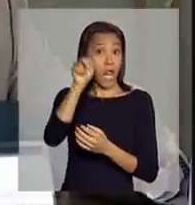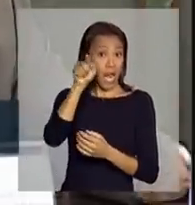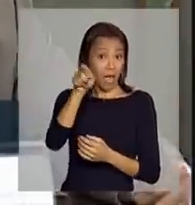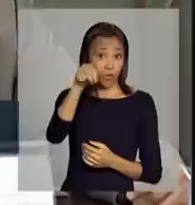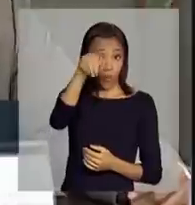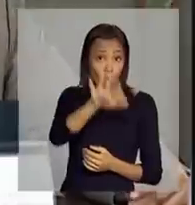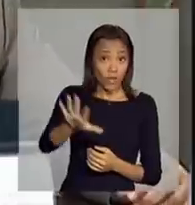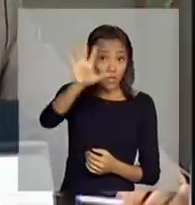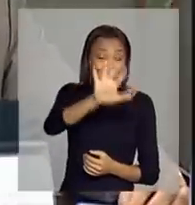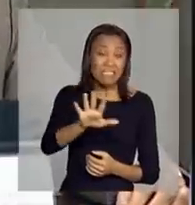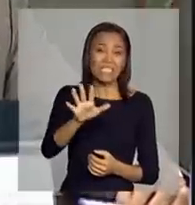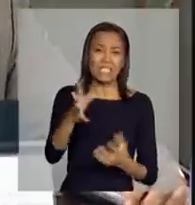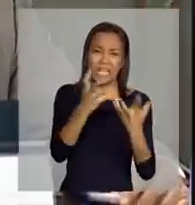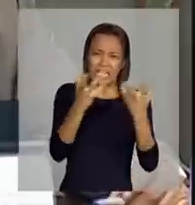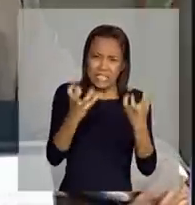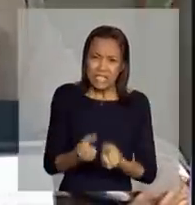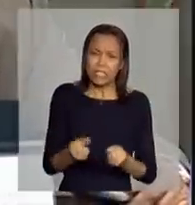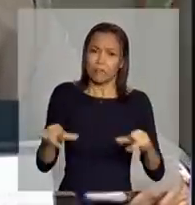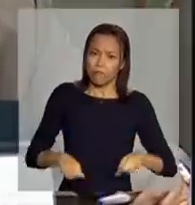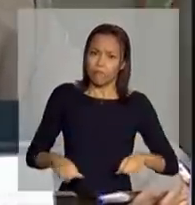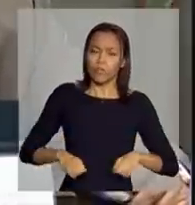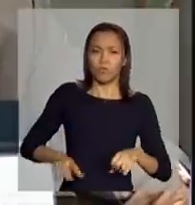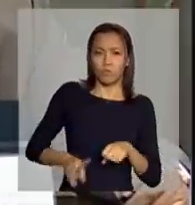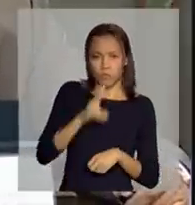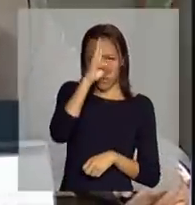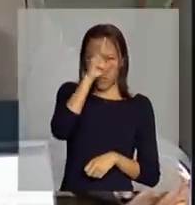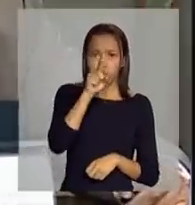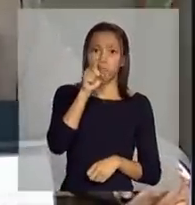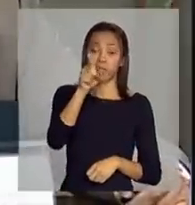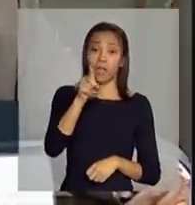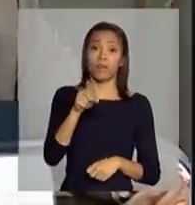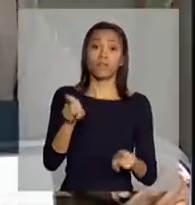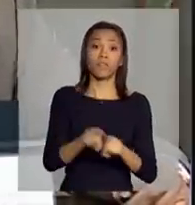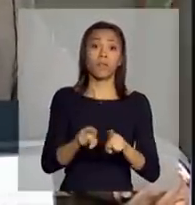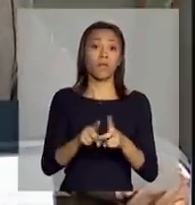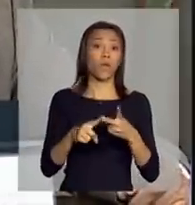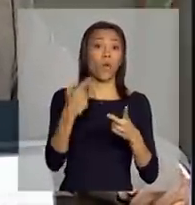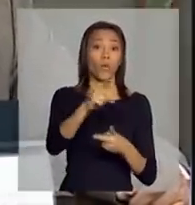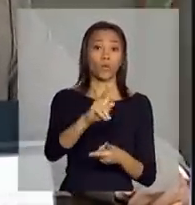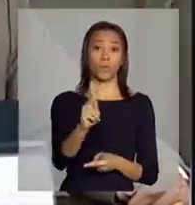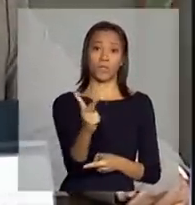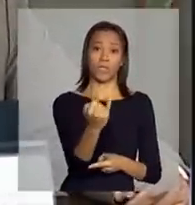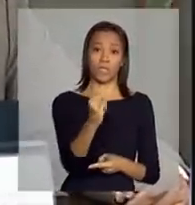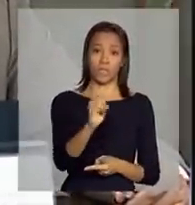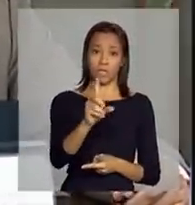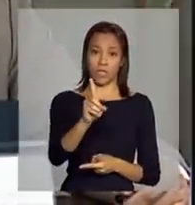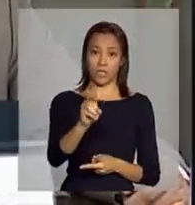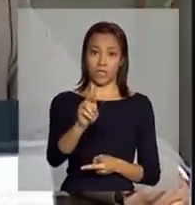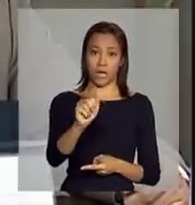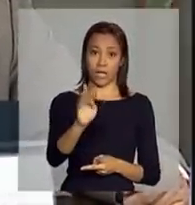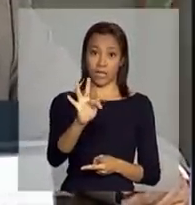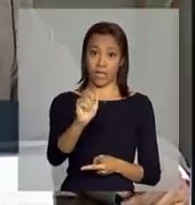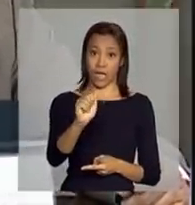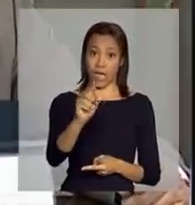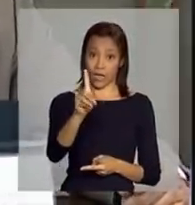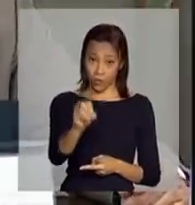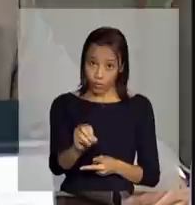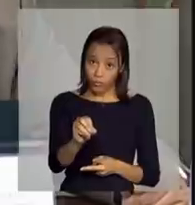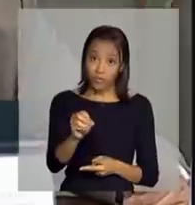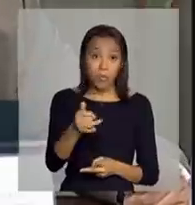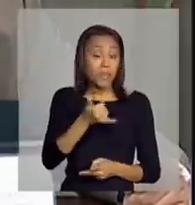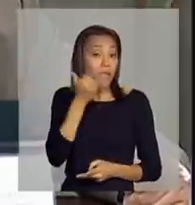complicada, a seca atingiu bastante lá. A questão do hidratado, vamos fazer menos hidratado pela questão da